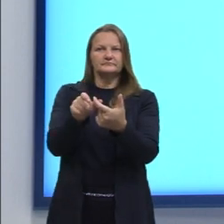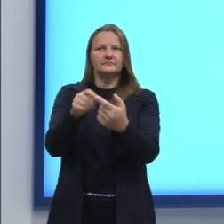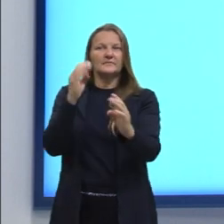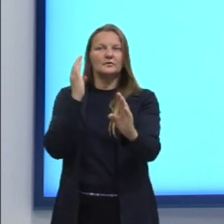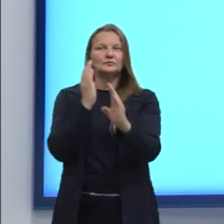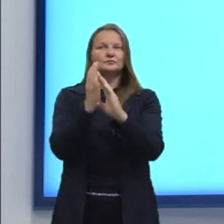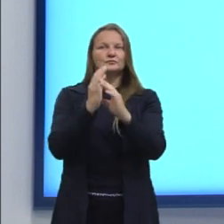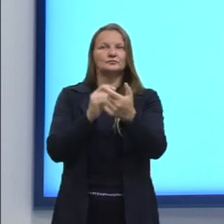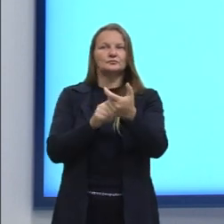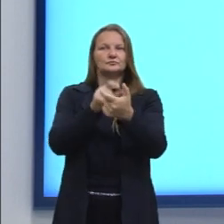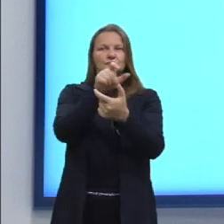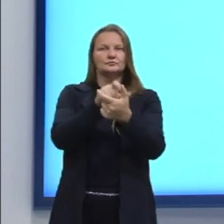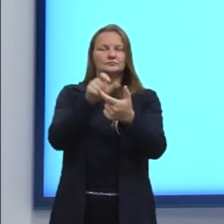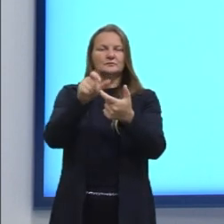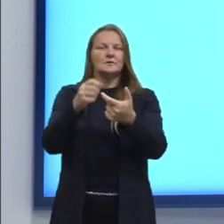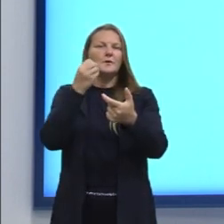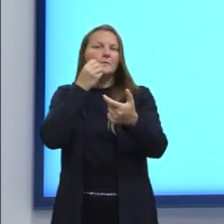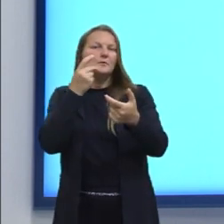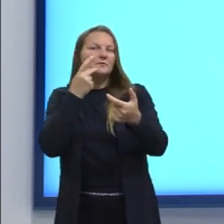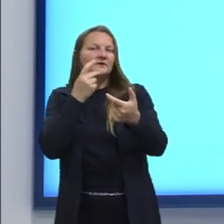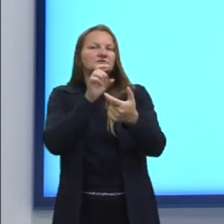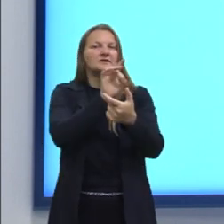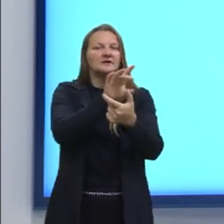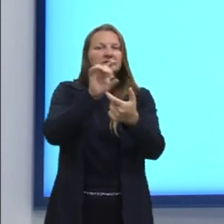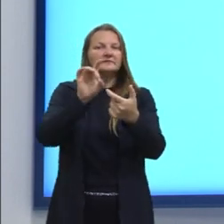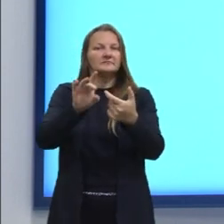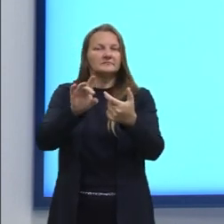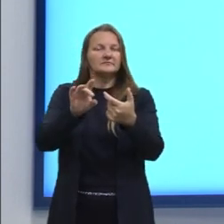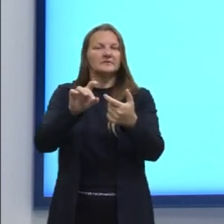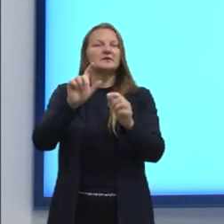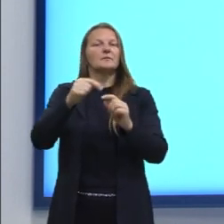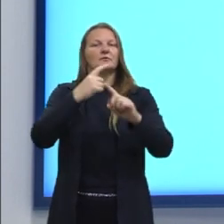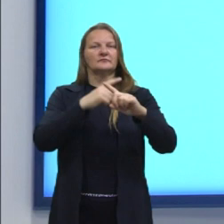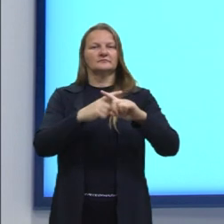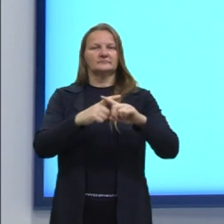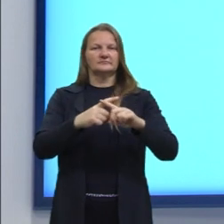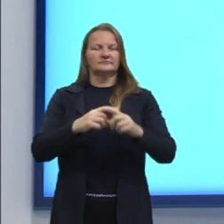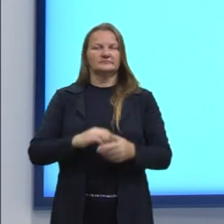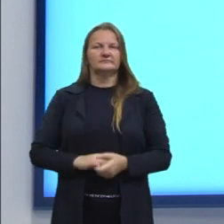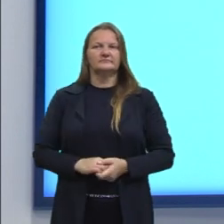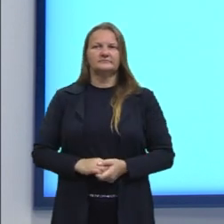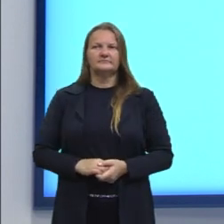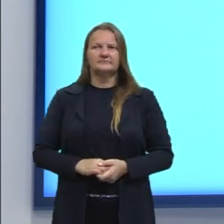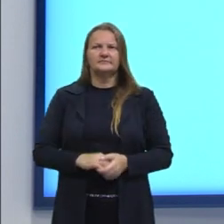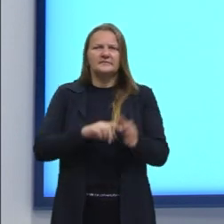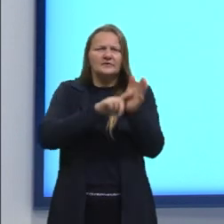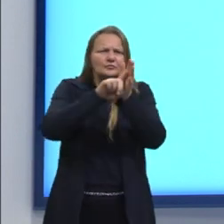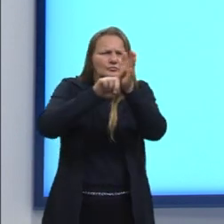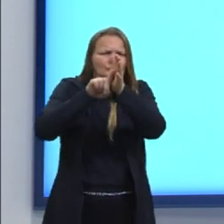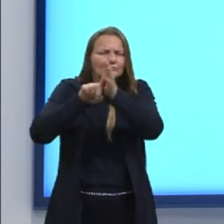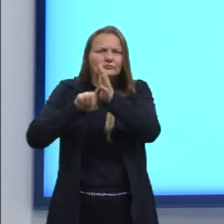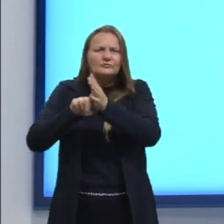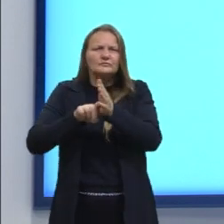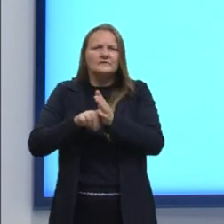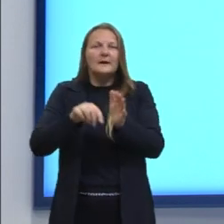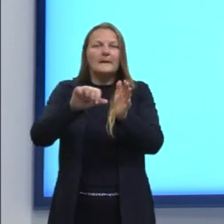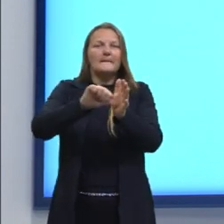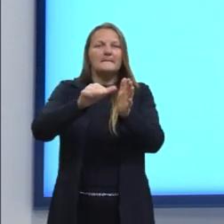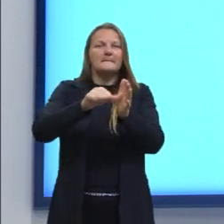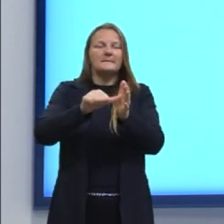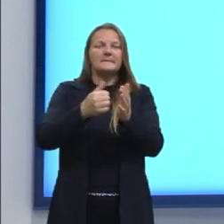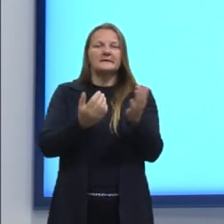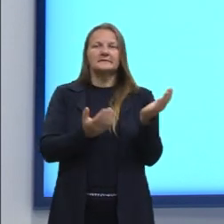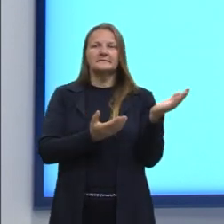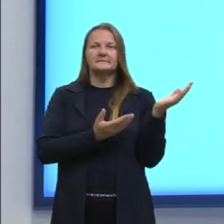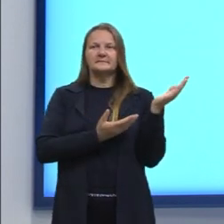a probabilidade em cada uma delas e multiplicar. Analisando, então, gente, a primeira posição